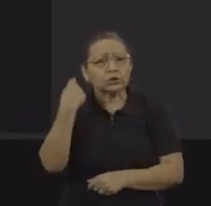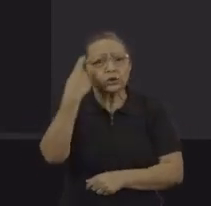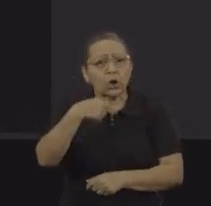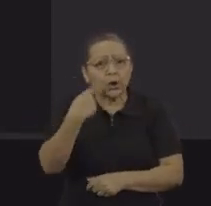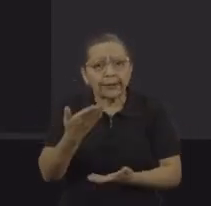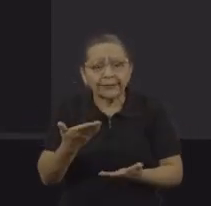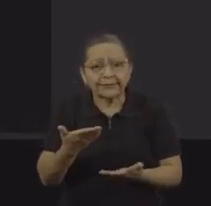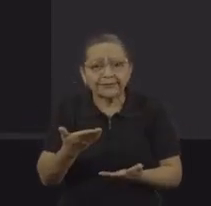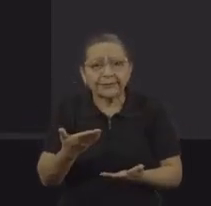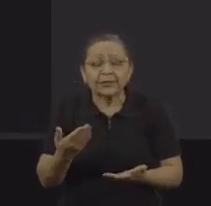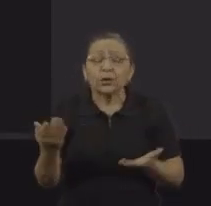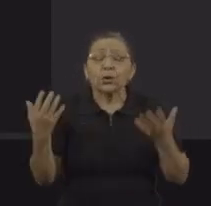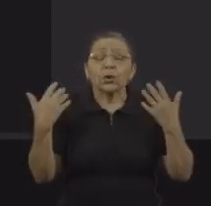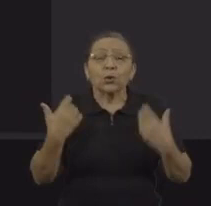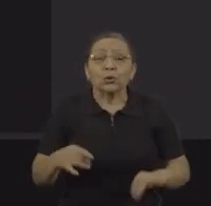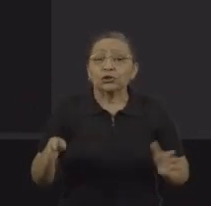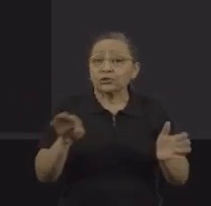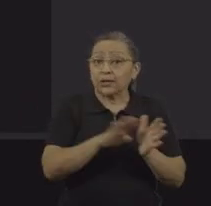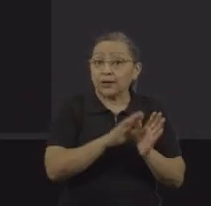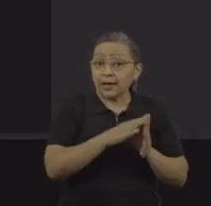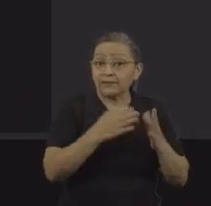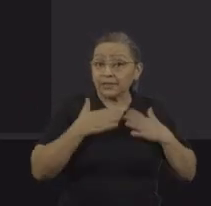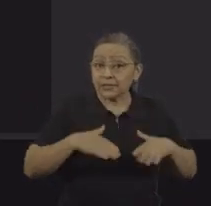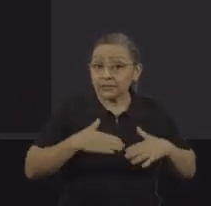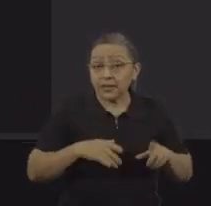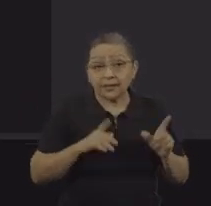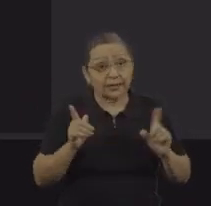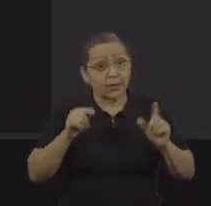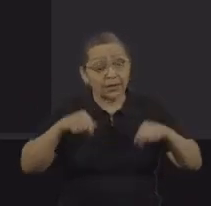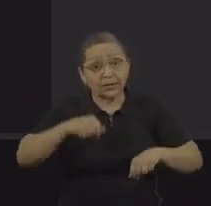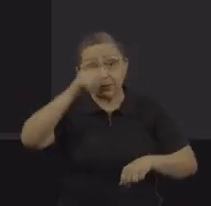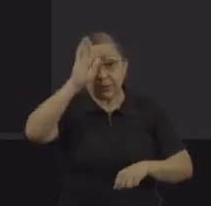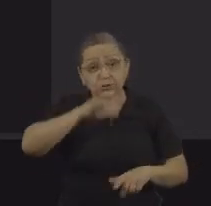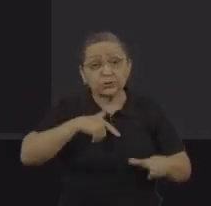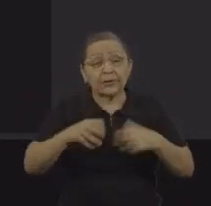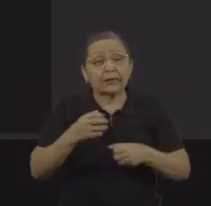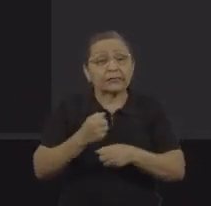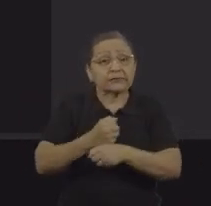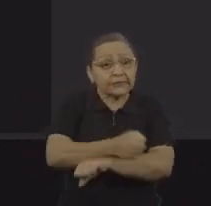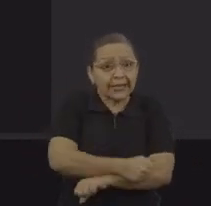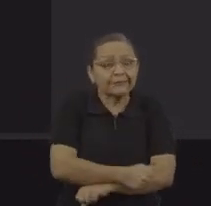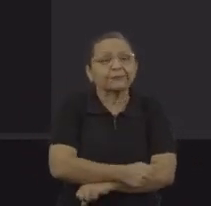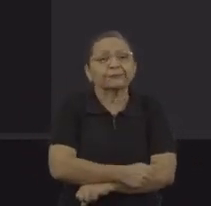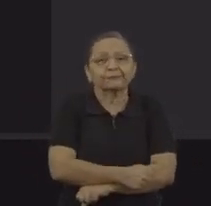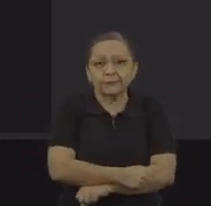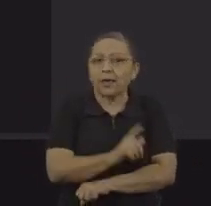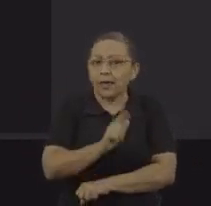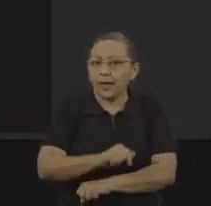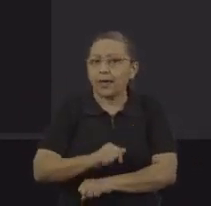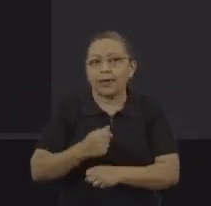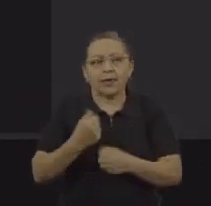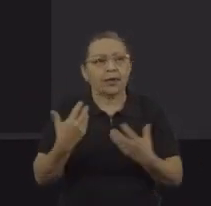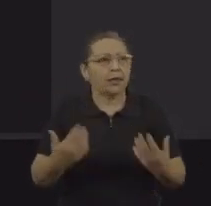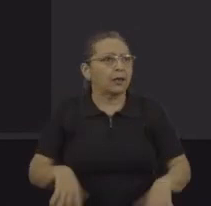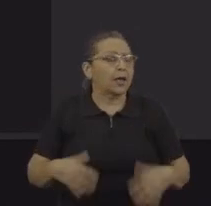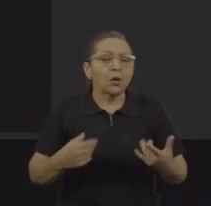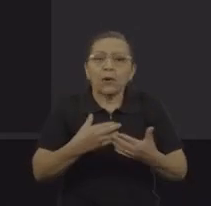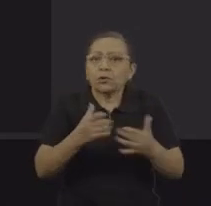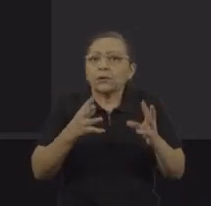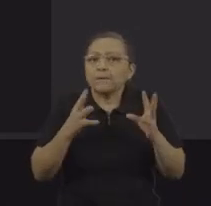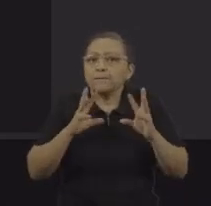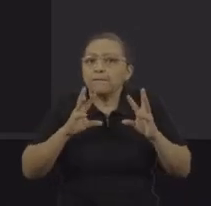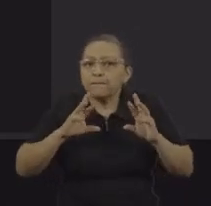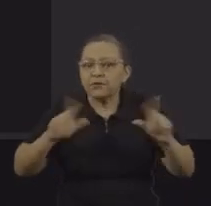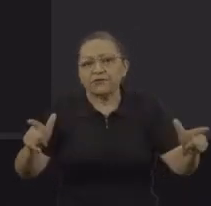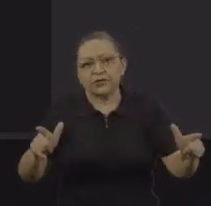está em situação de escravidão. Não é isso. Trabalho escravo no Brasil, é importante dizer que é algo muito radical, é uma situação limite,